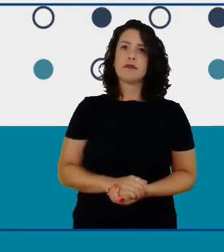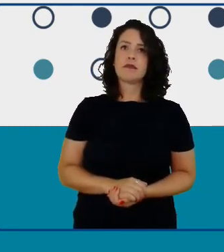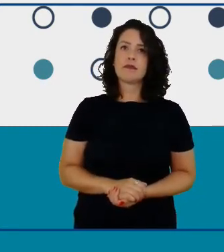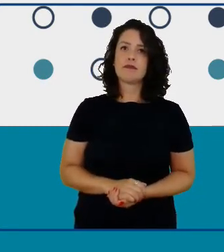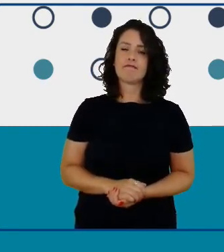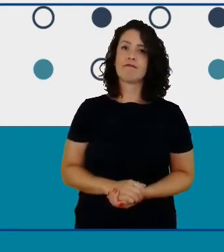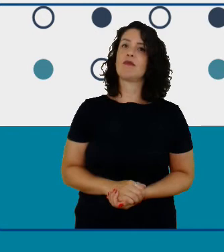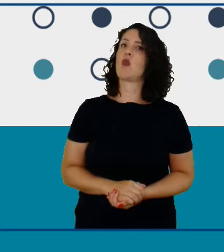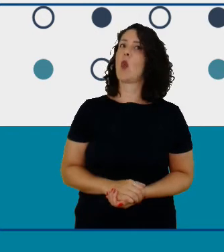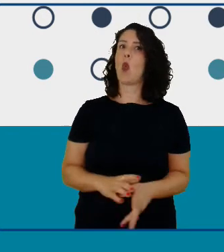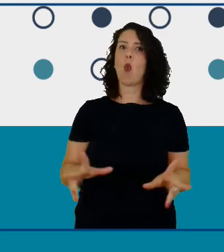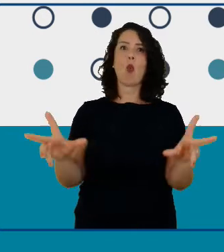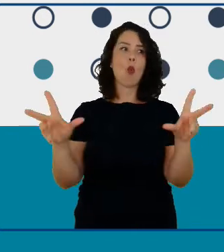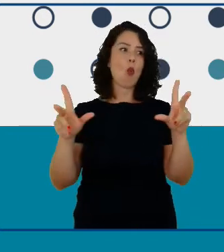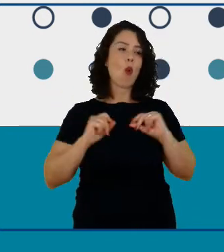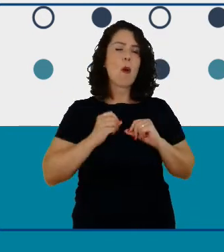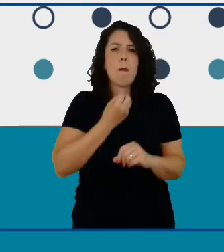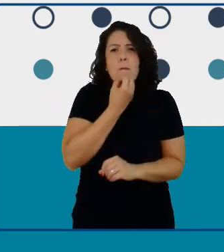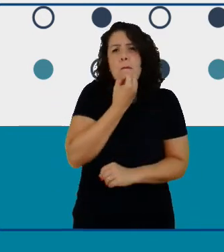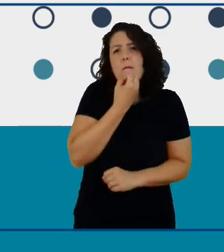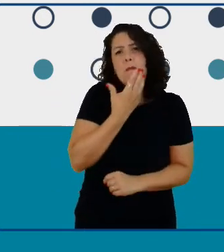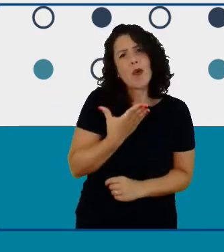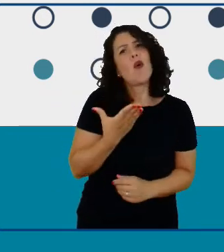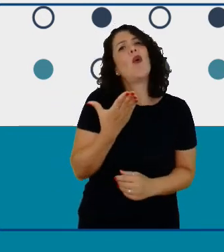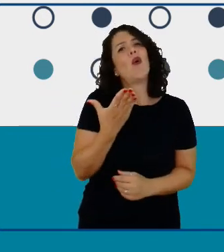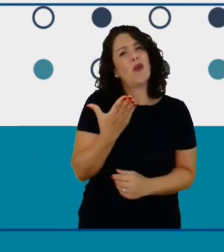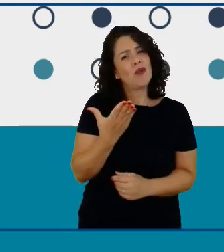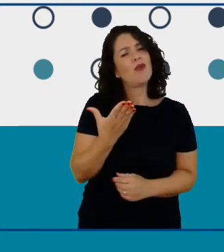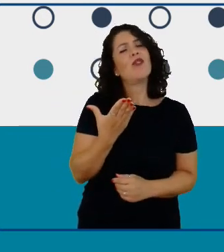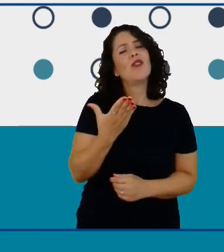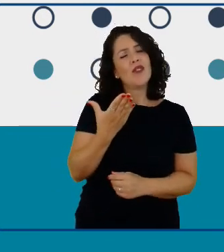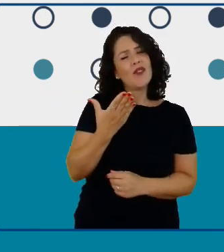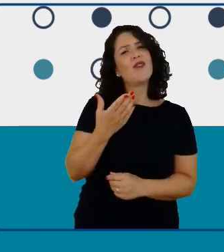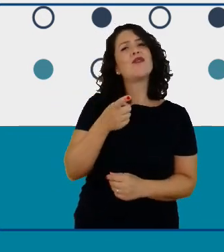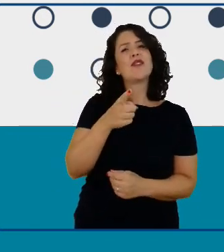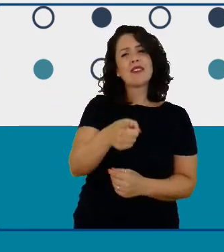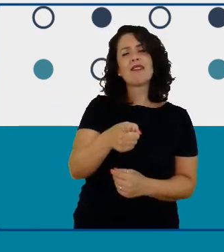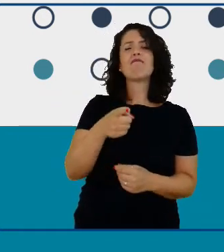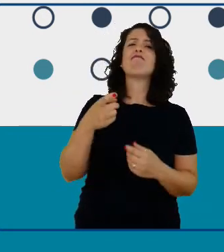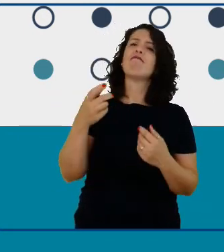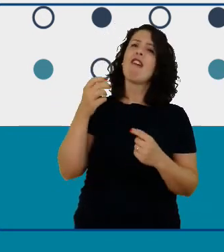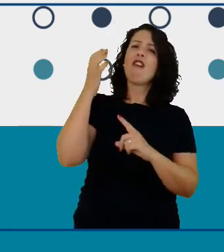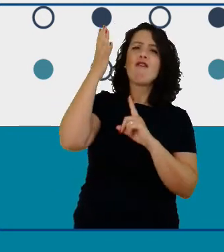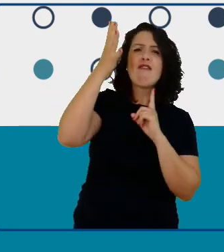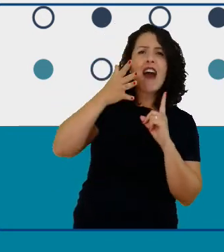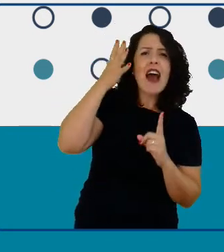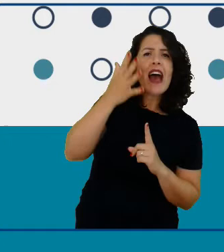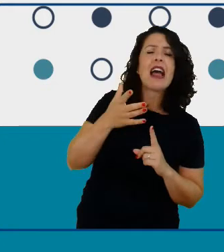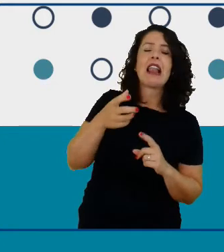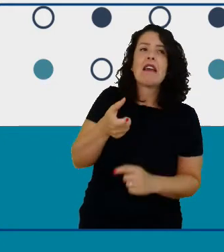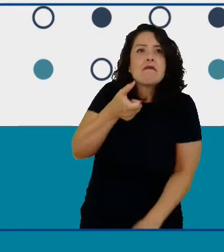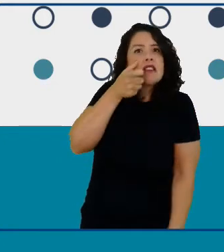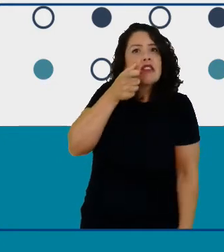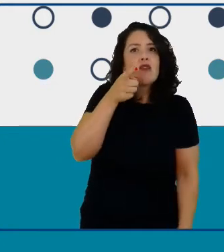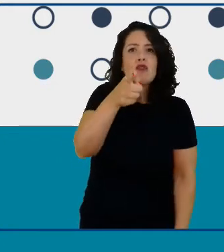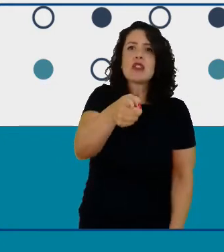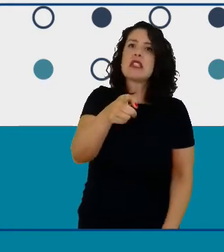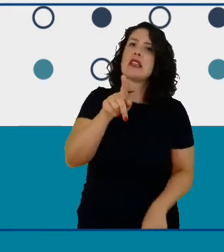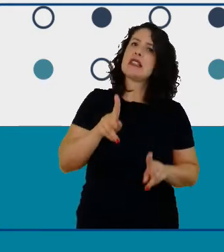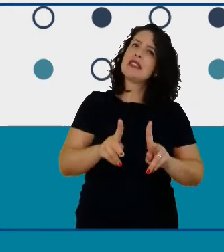Uau! Muito bom Nina é sempre bom te ouvir e contar com a sua alegria e com a sua animação